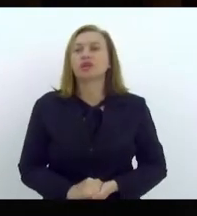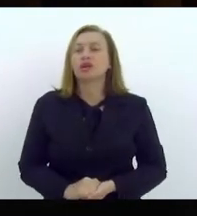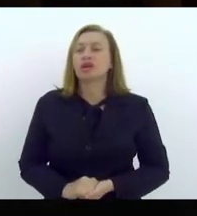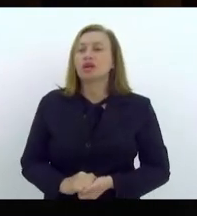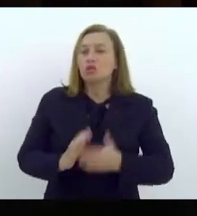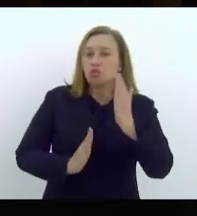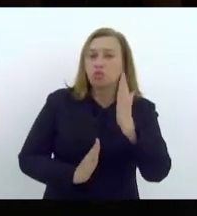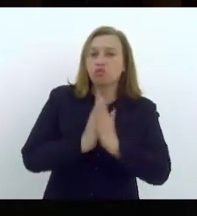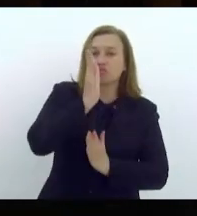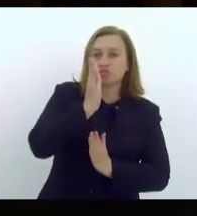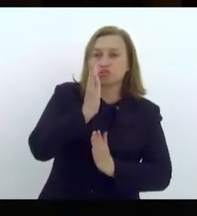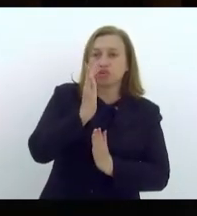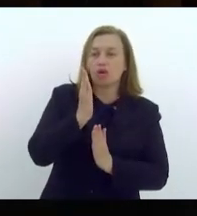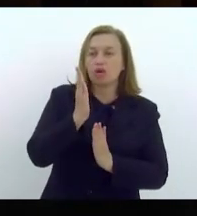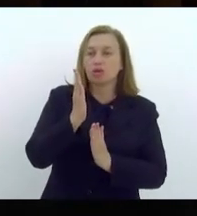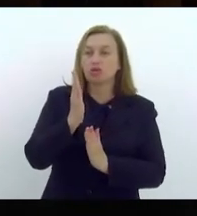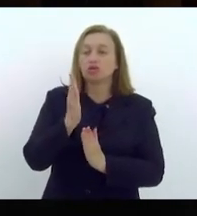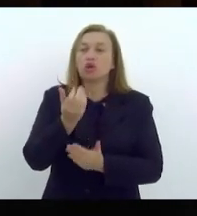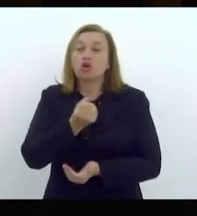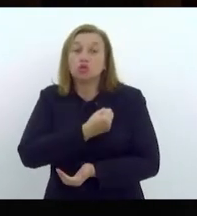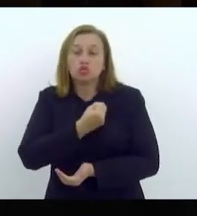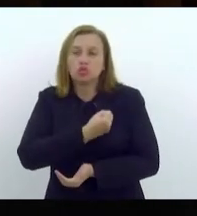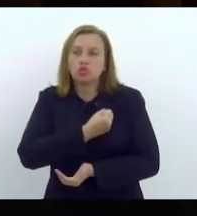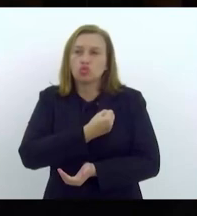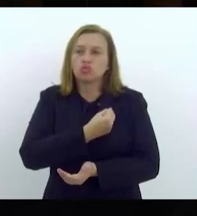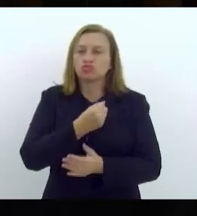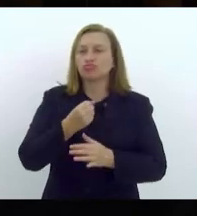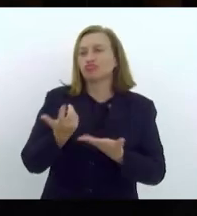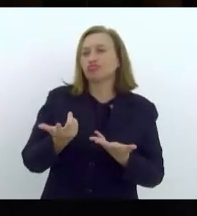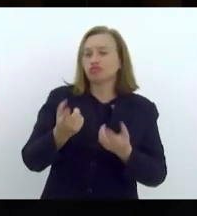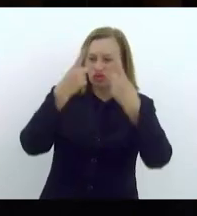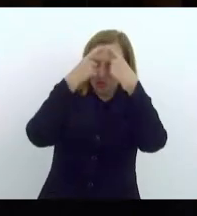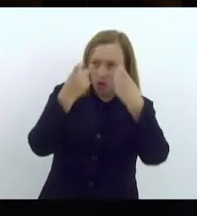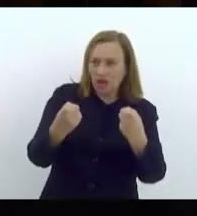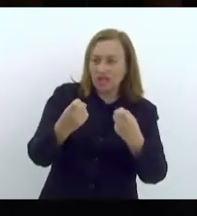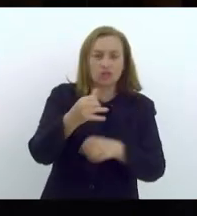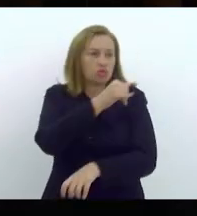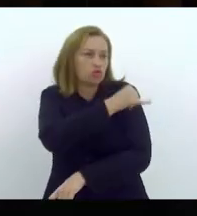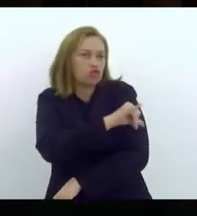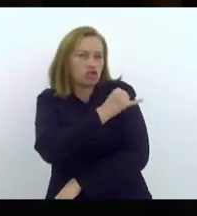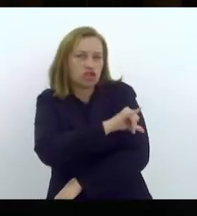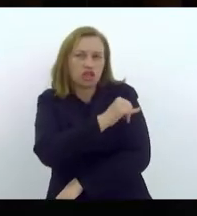aumento no Rio de Janeiro demonstra também, e os casos registrados,